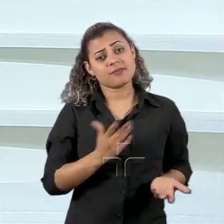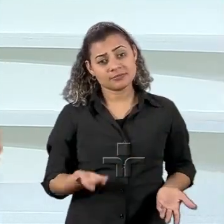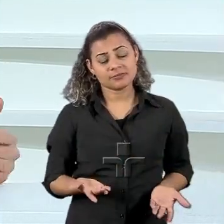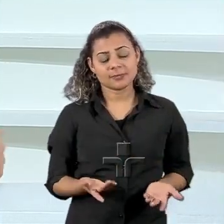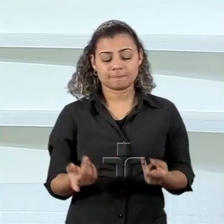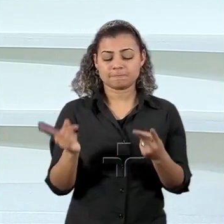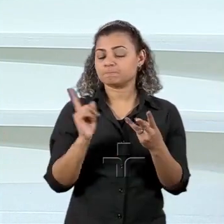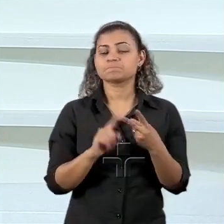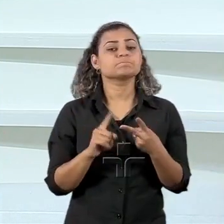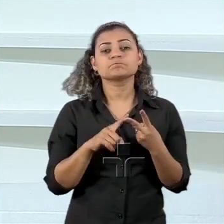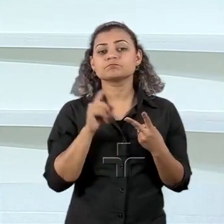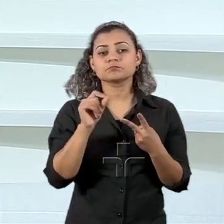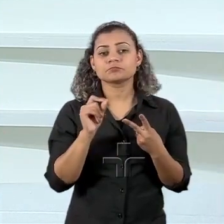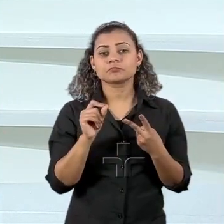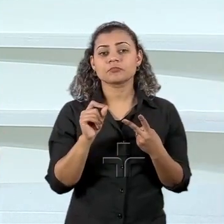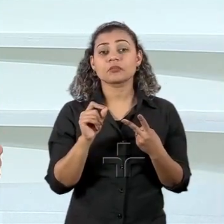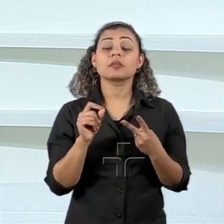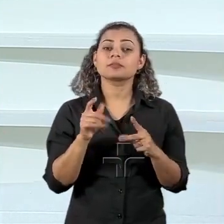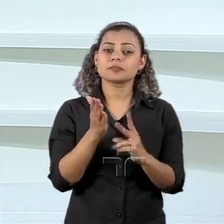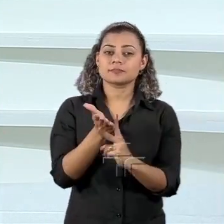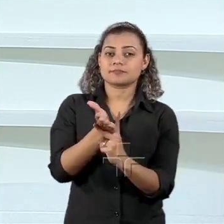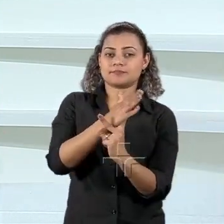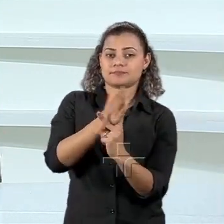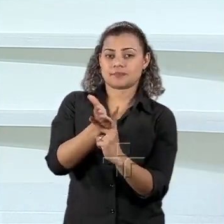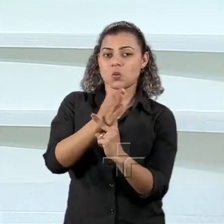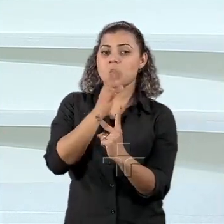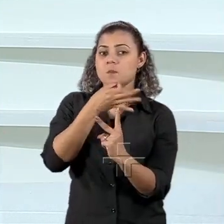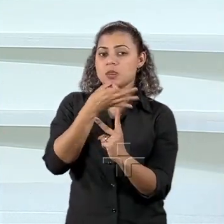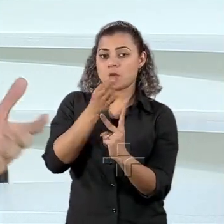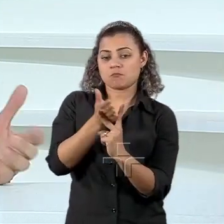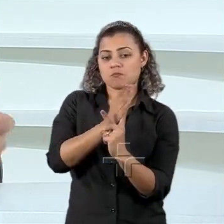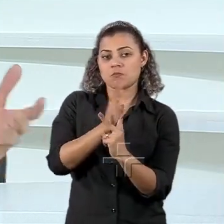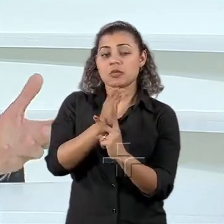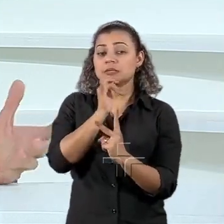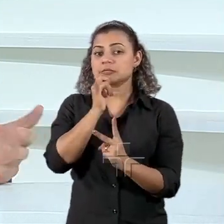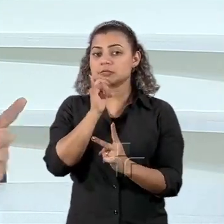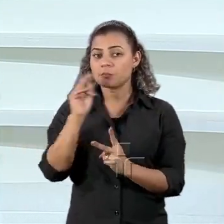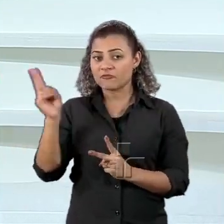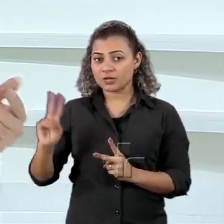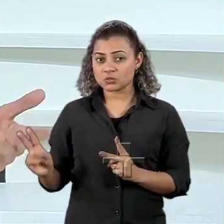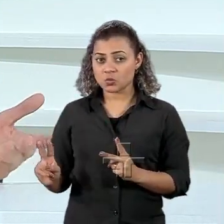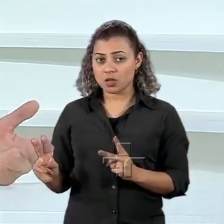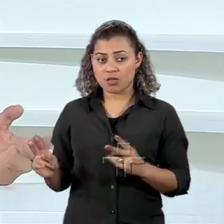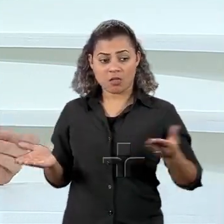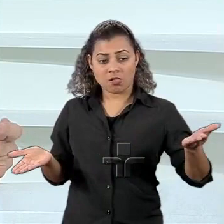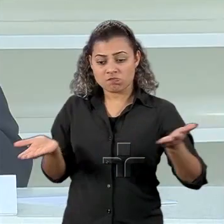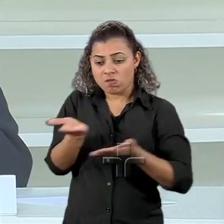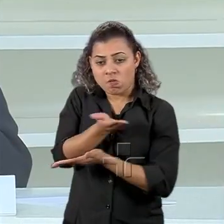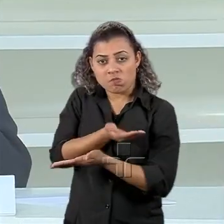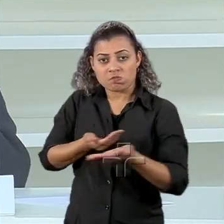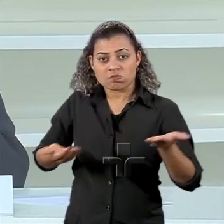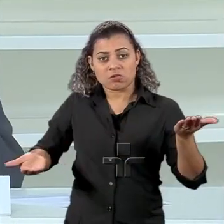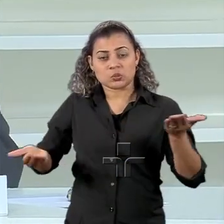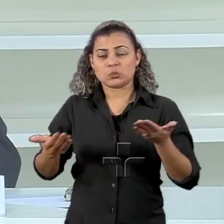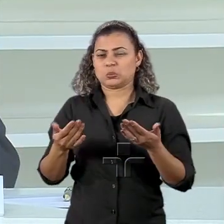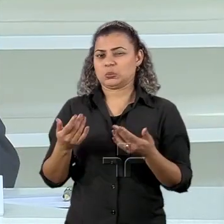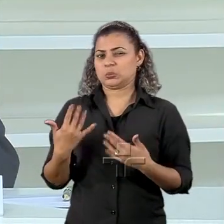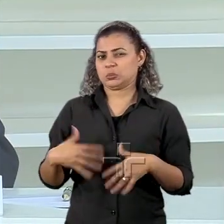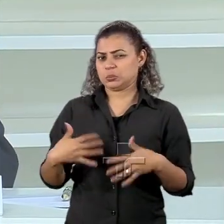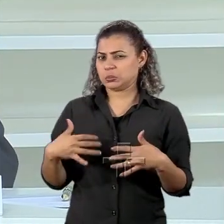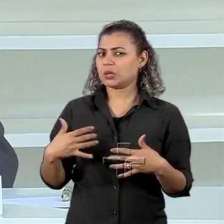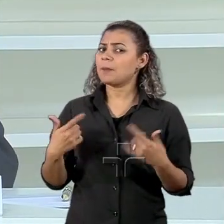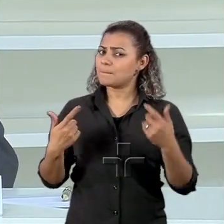da dimensão bilateral como o embaixador lembrou bem as relações com Venezuela com Caracas estão fragmentadas o Brasil